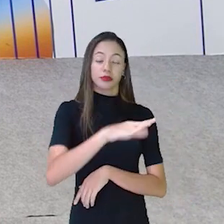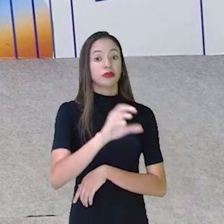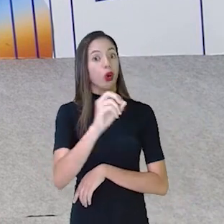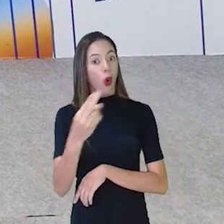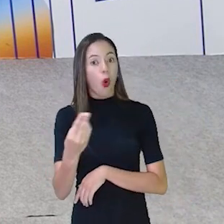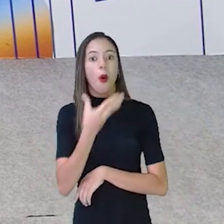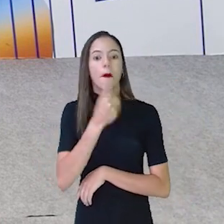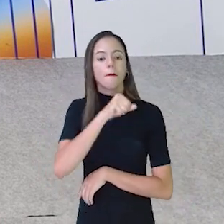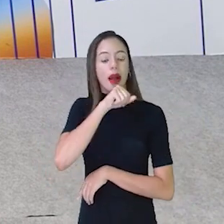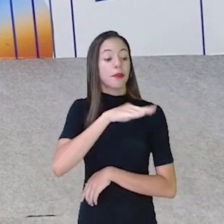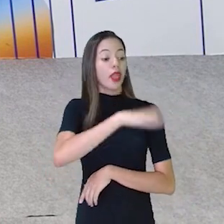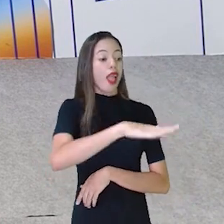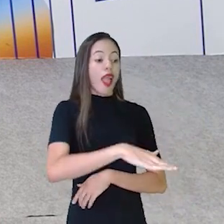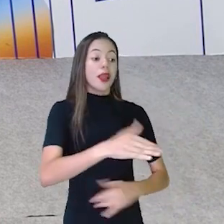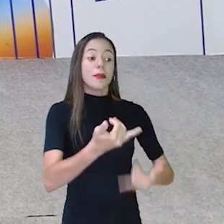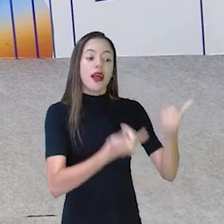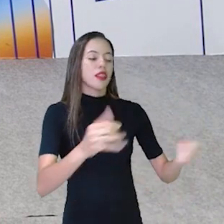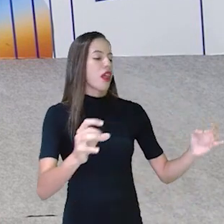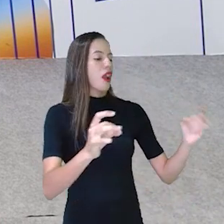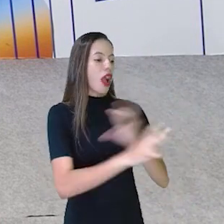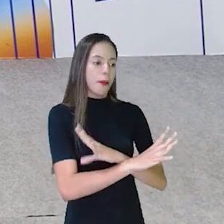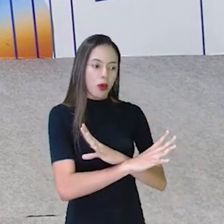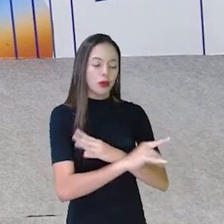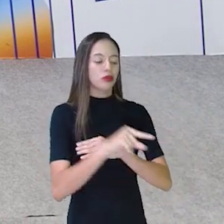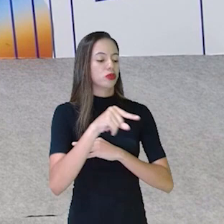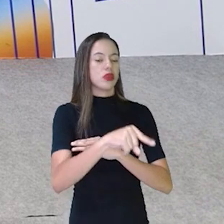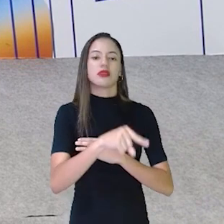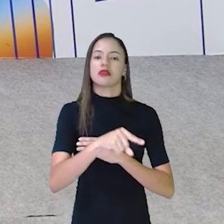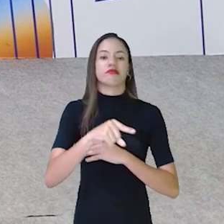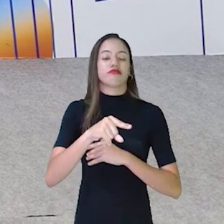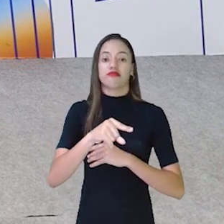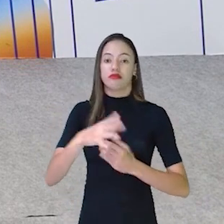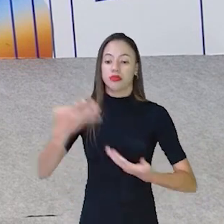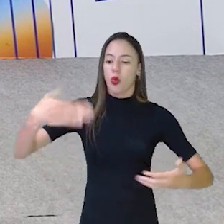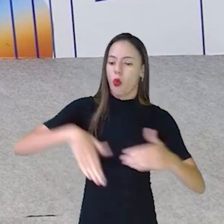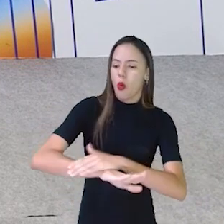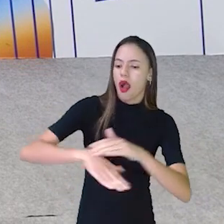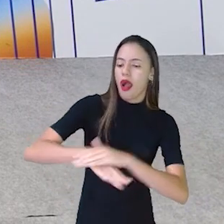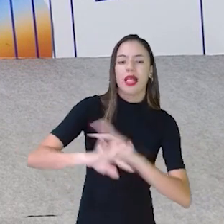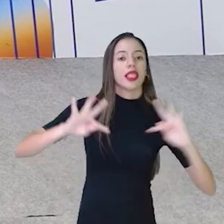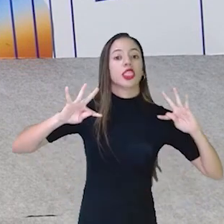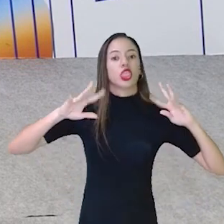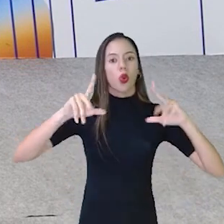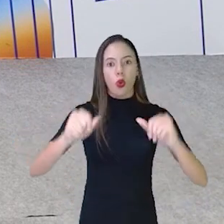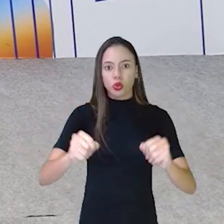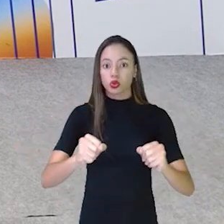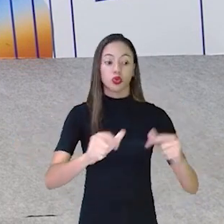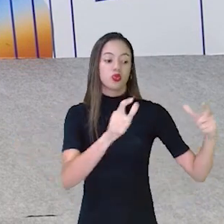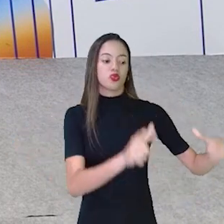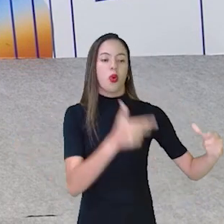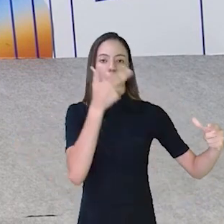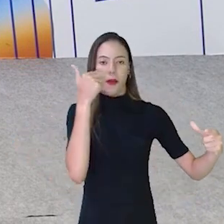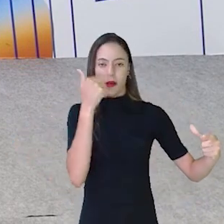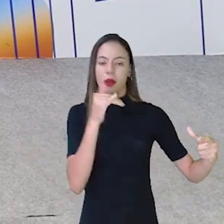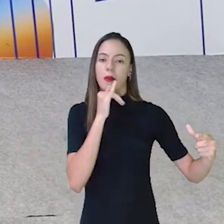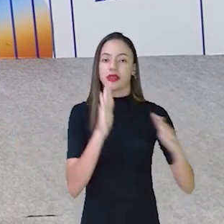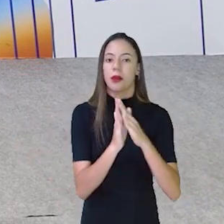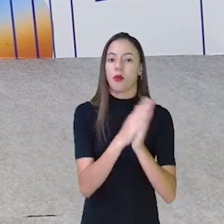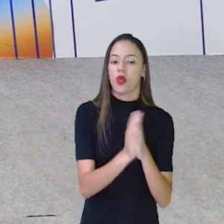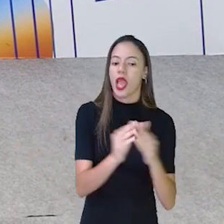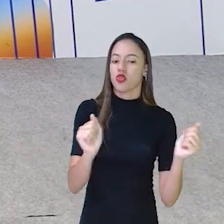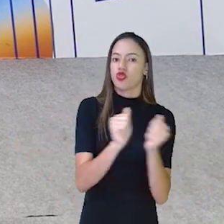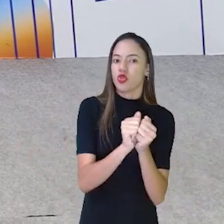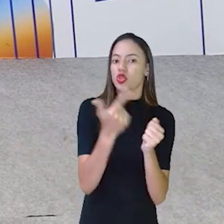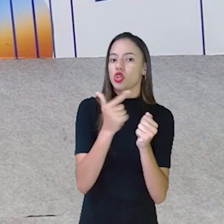dizia, acabou a brincadeira, junta tudo, guarda tudo no mesmo lugar. De preferência, assim, boneco junto de